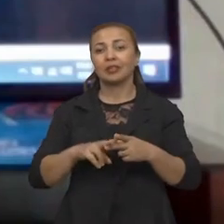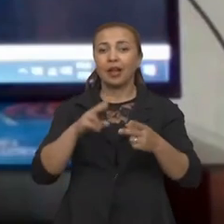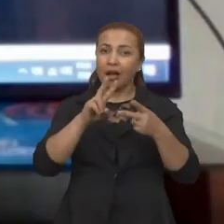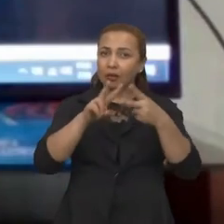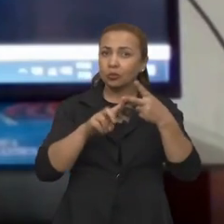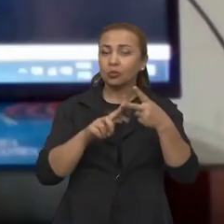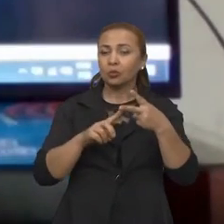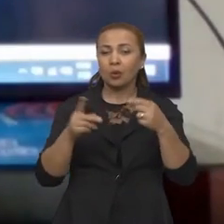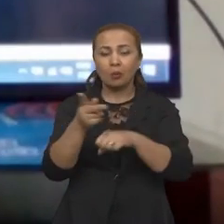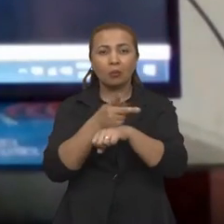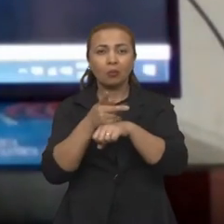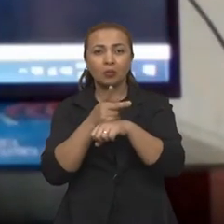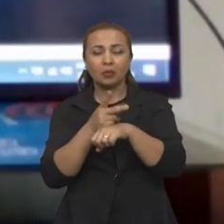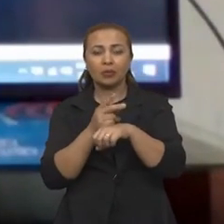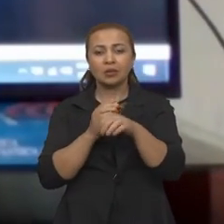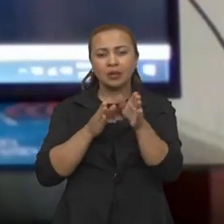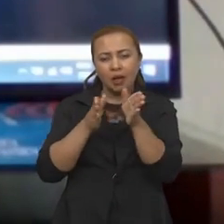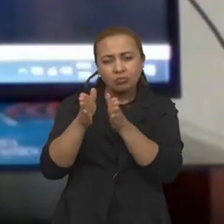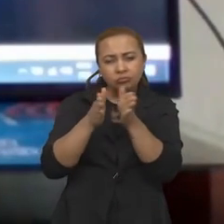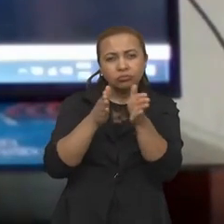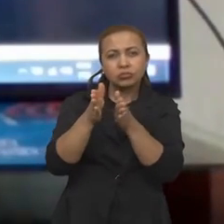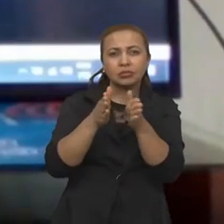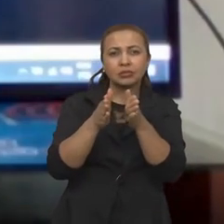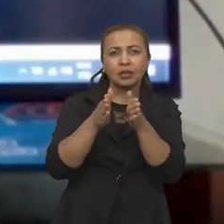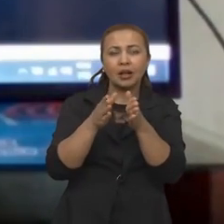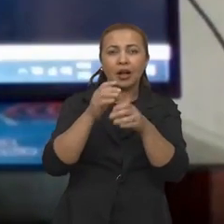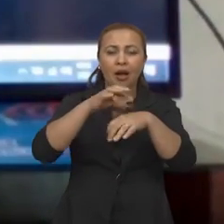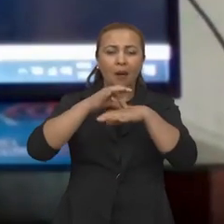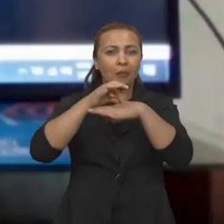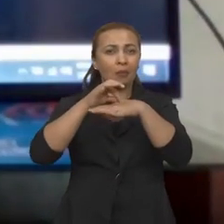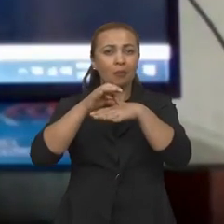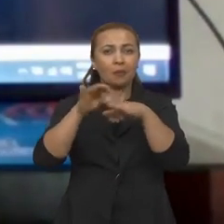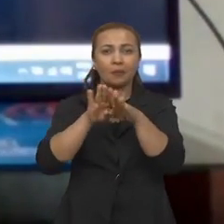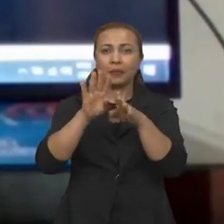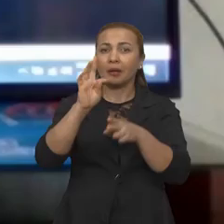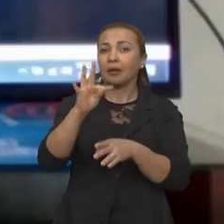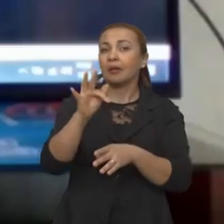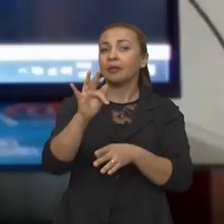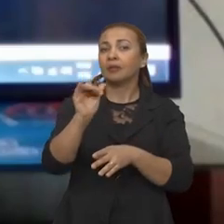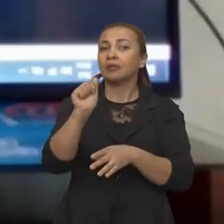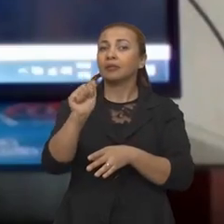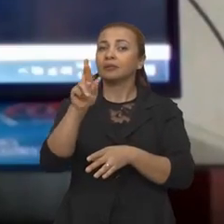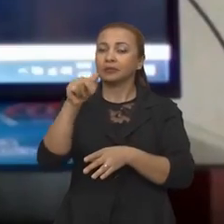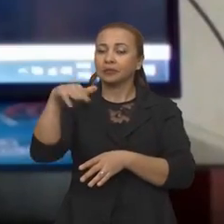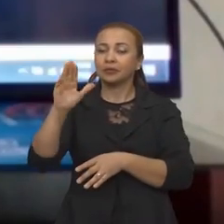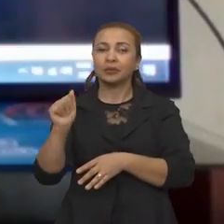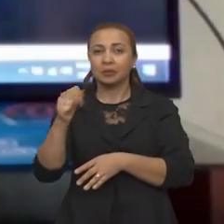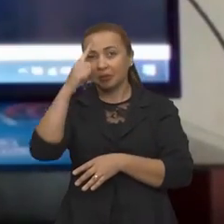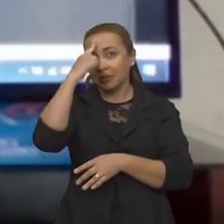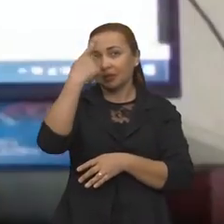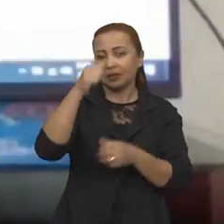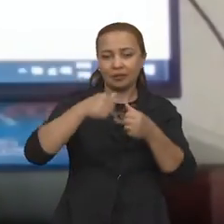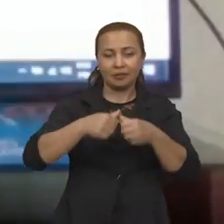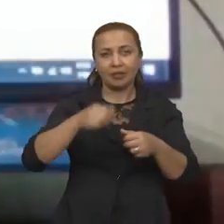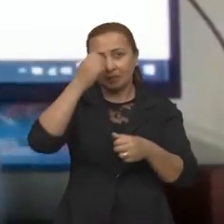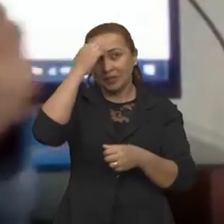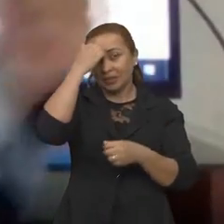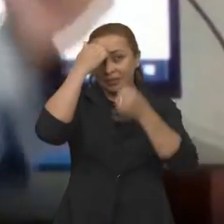buscam simular a interação entre a proteína e o farm. Para que esta ideia fique mais clara,